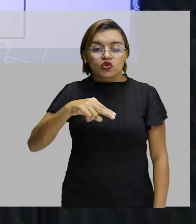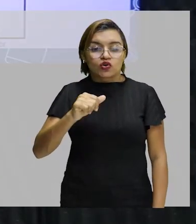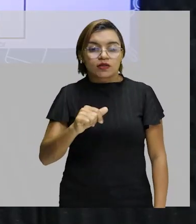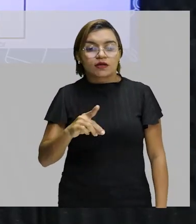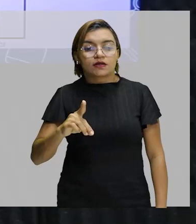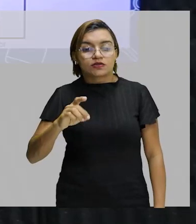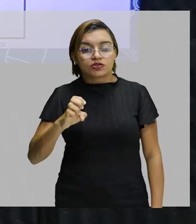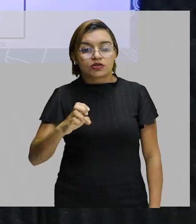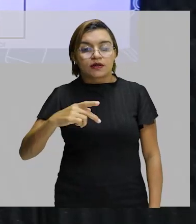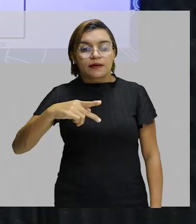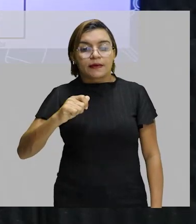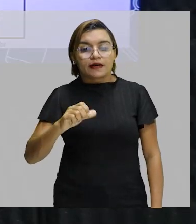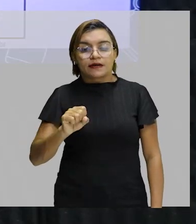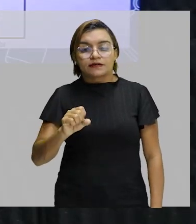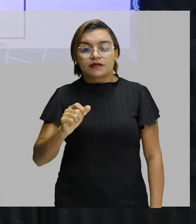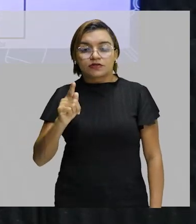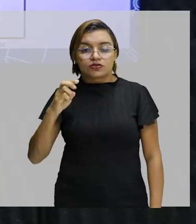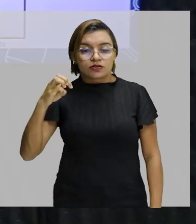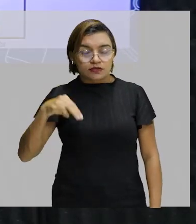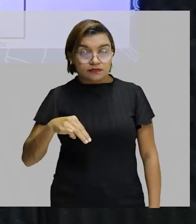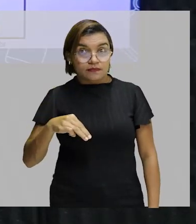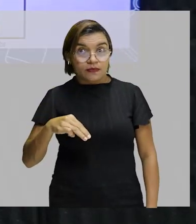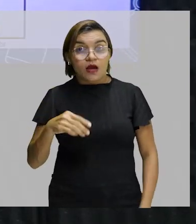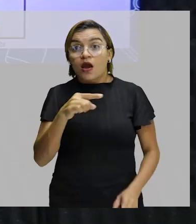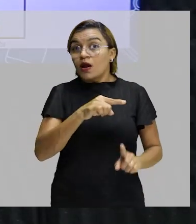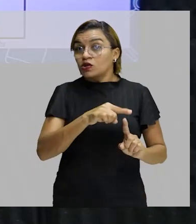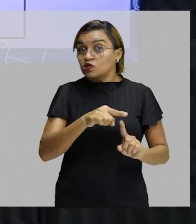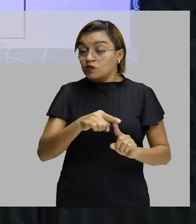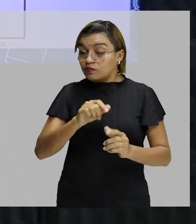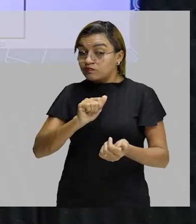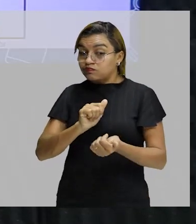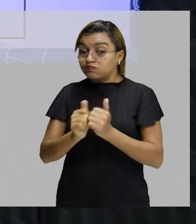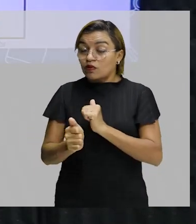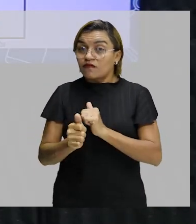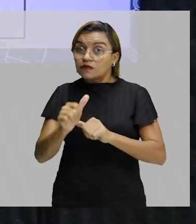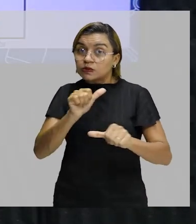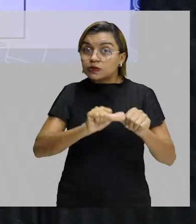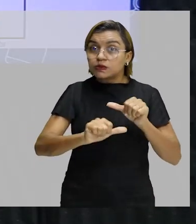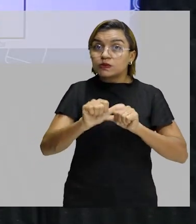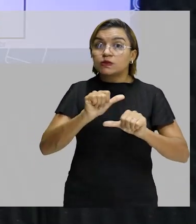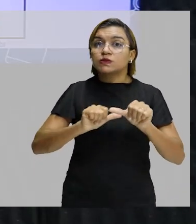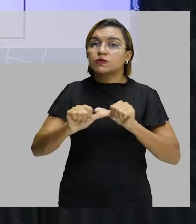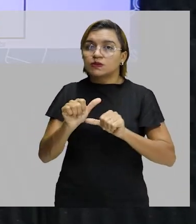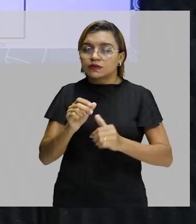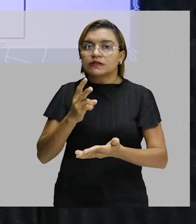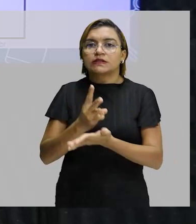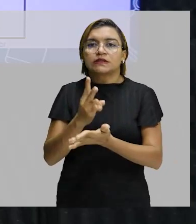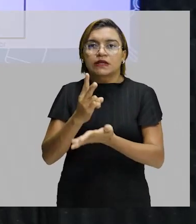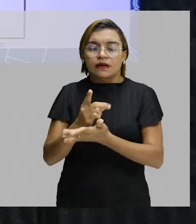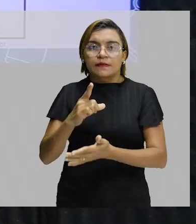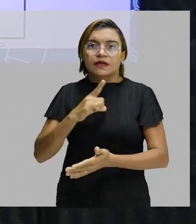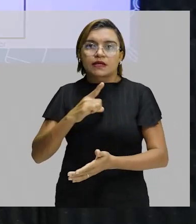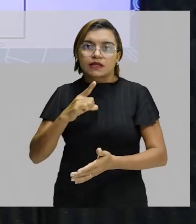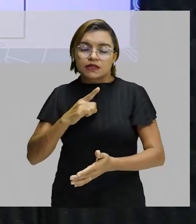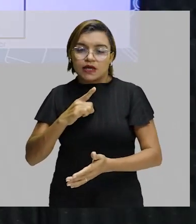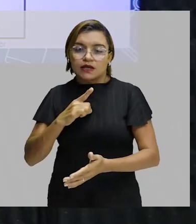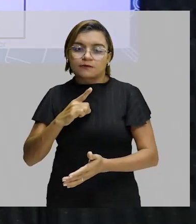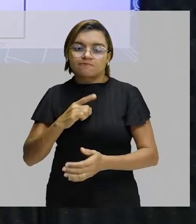provas de revezamento, galera, toda vez que vai acontecer uma passagem de bastão,